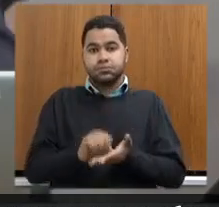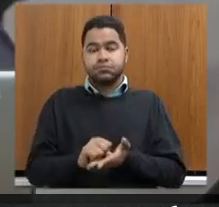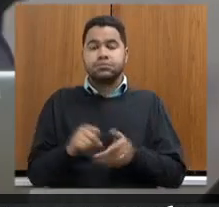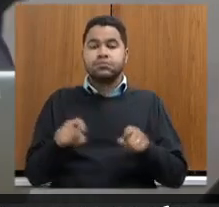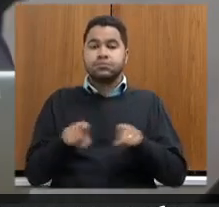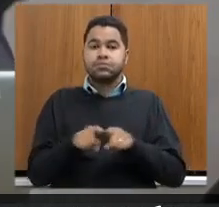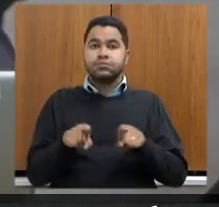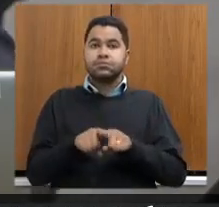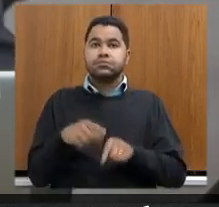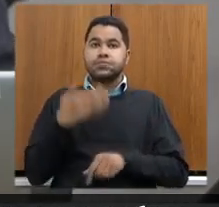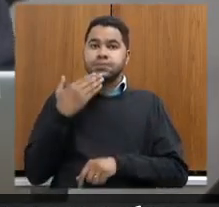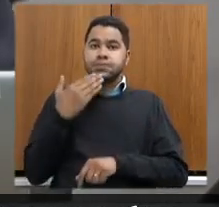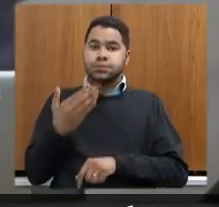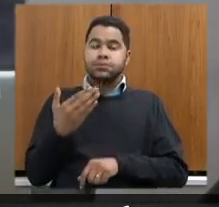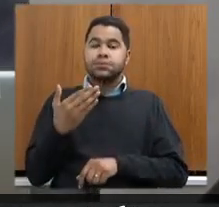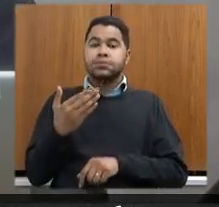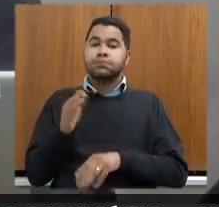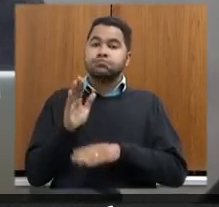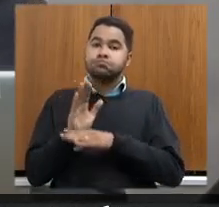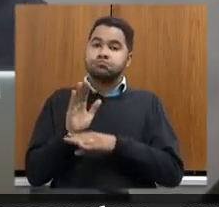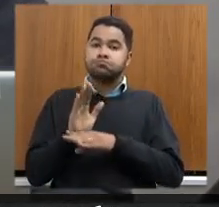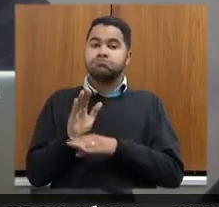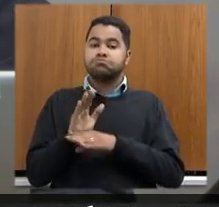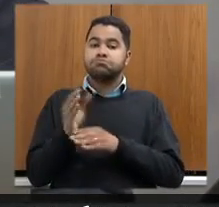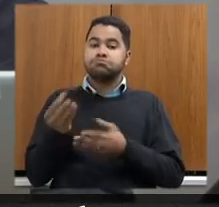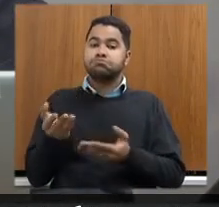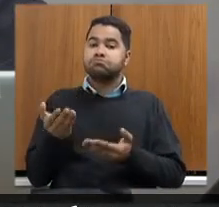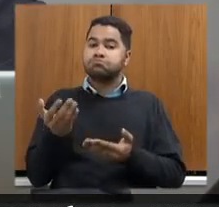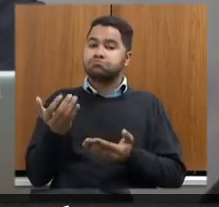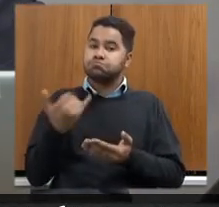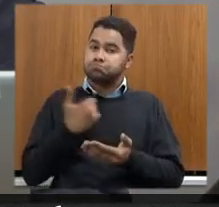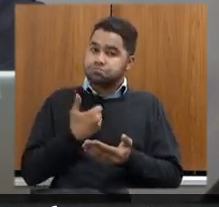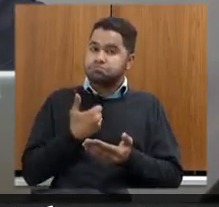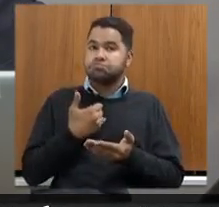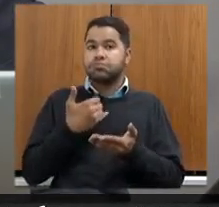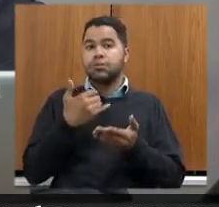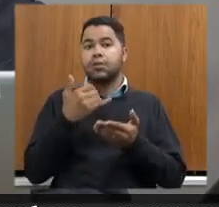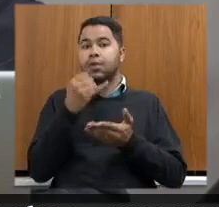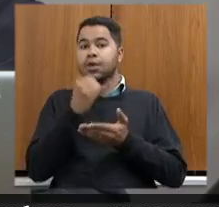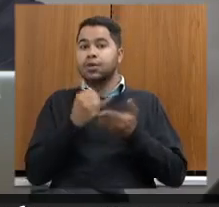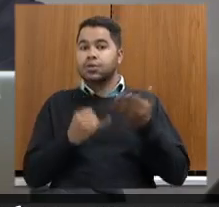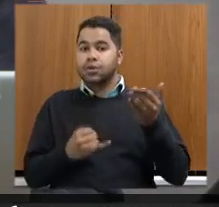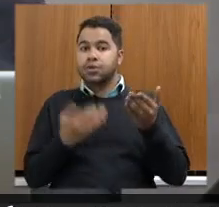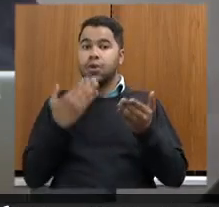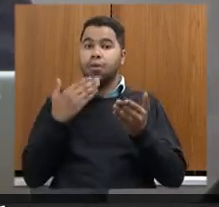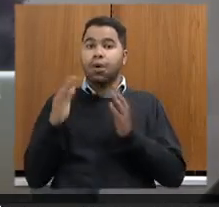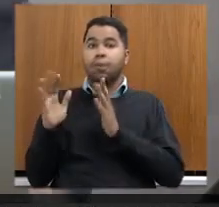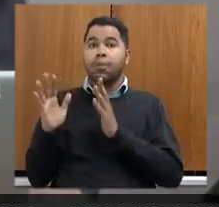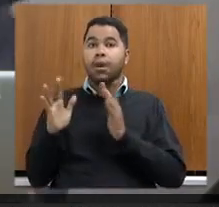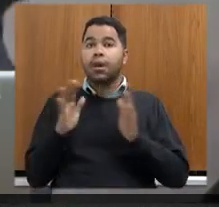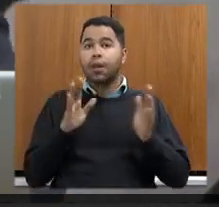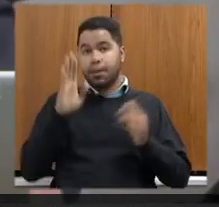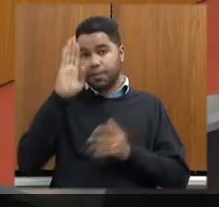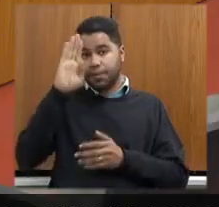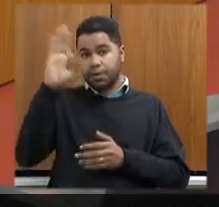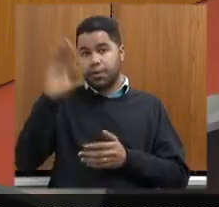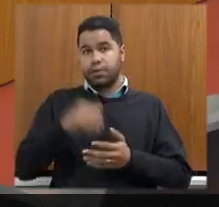solicito aqui a assessoria que possa me passar aqui dentro das inscrições quais são as ordens de prioridade.